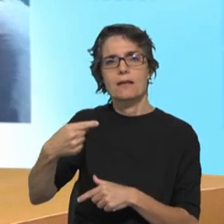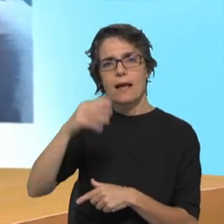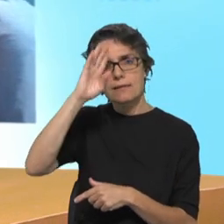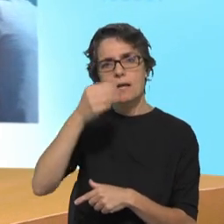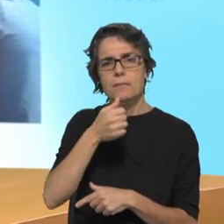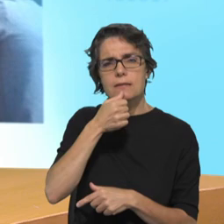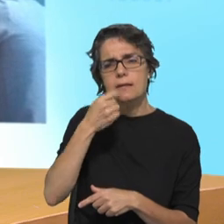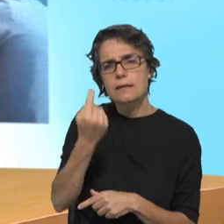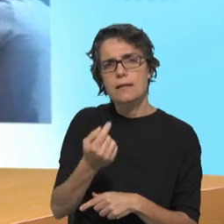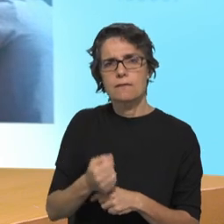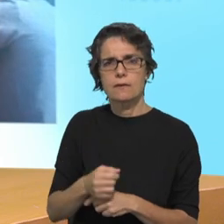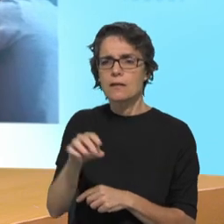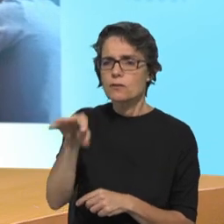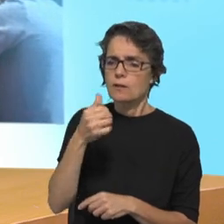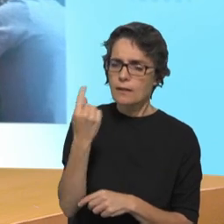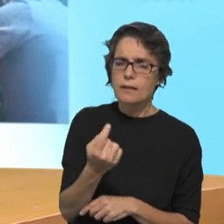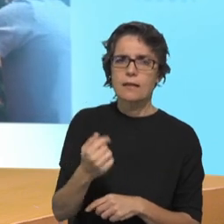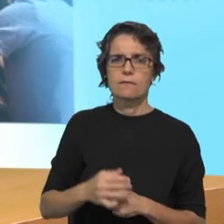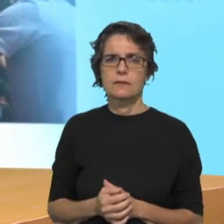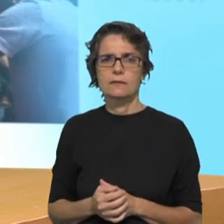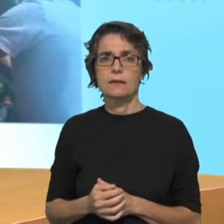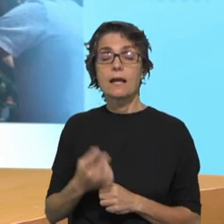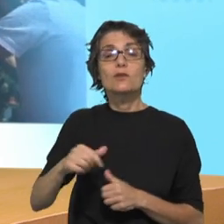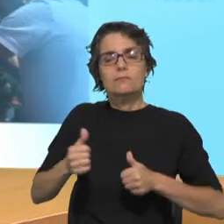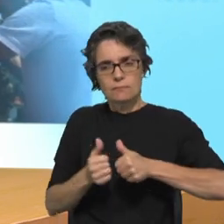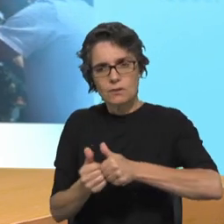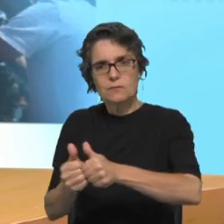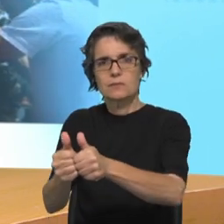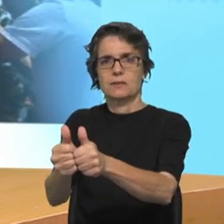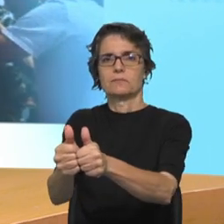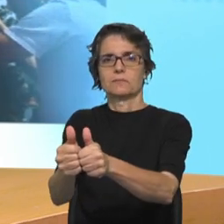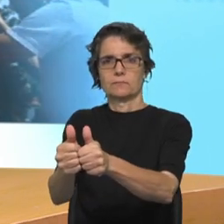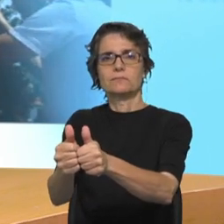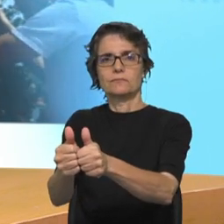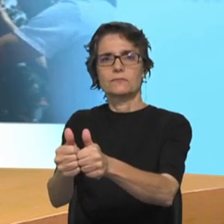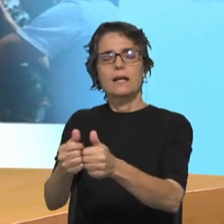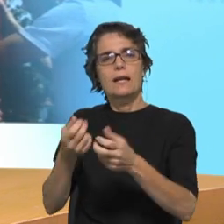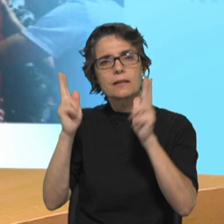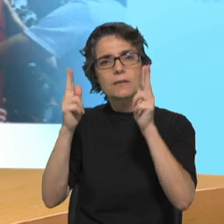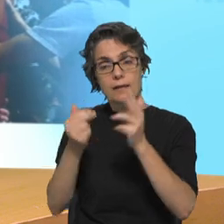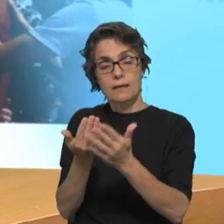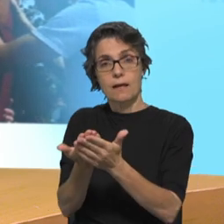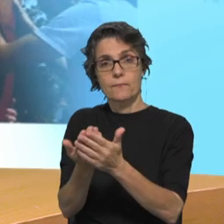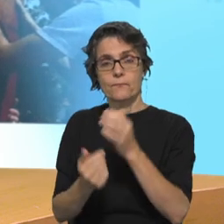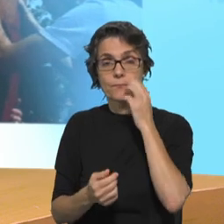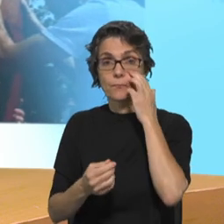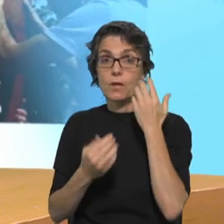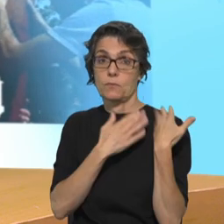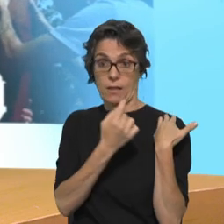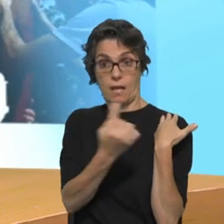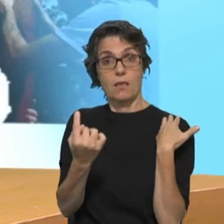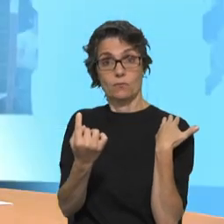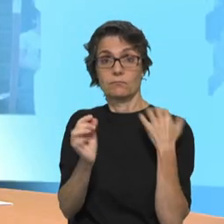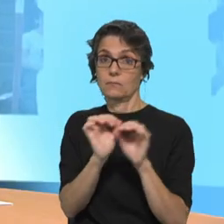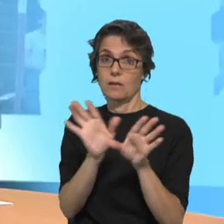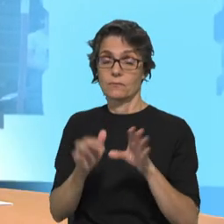dimensão religiosa, cada um possa fazer escolhas e ser responsável por elas. No documento da Conferência